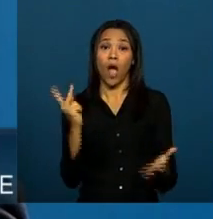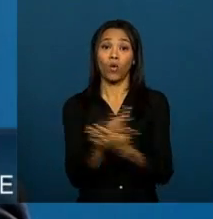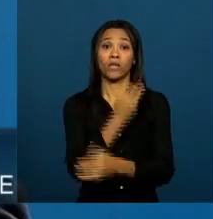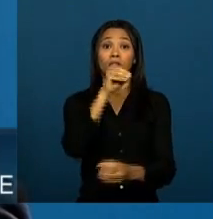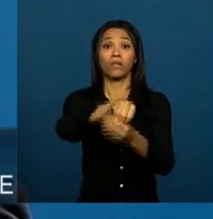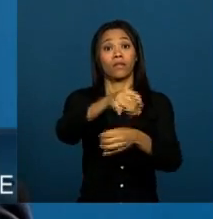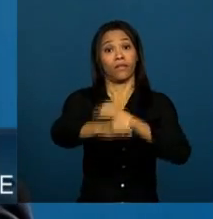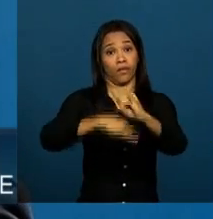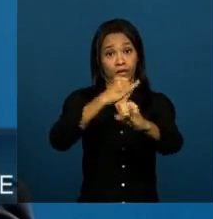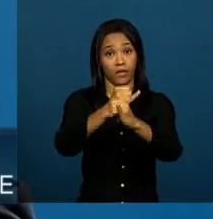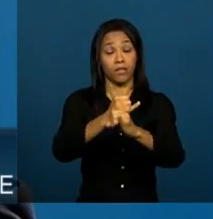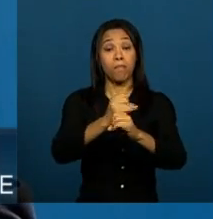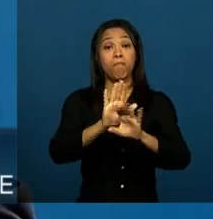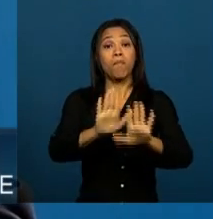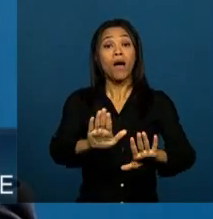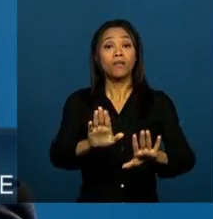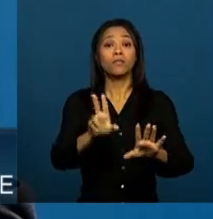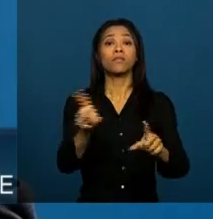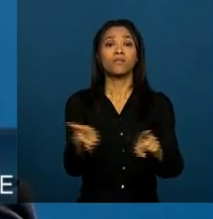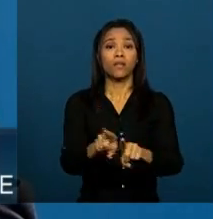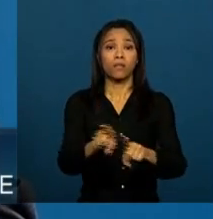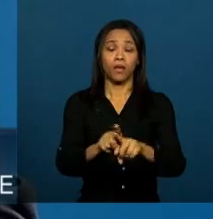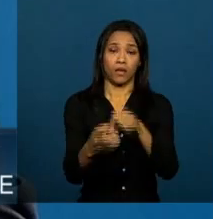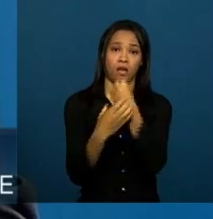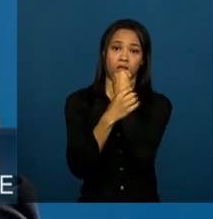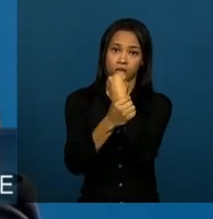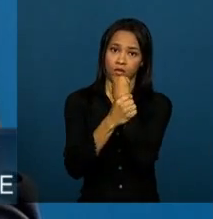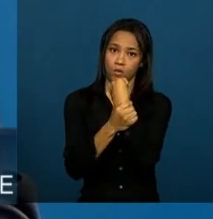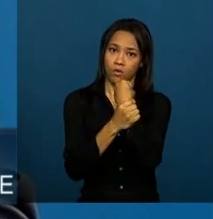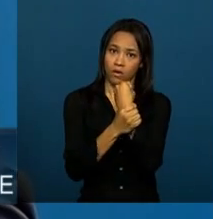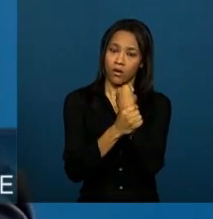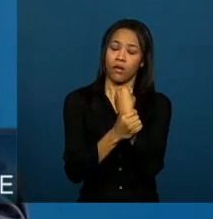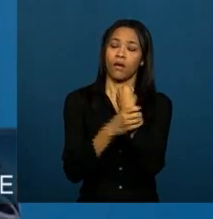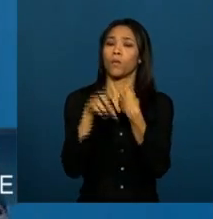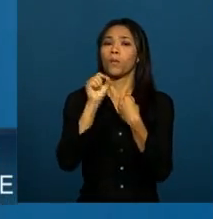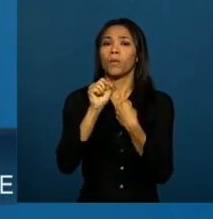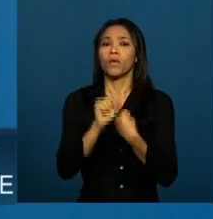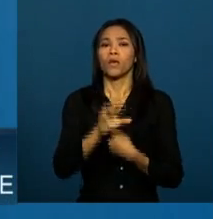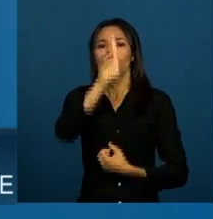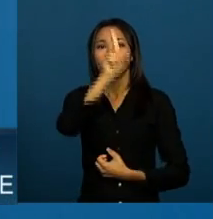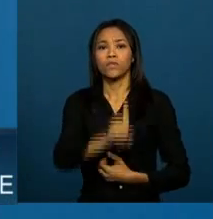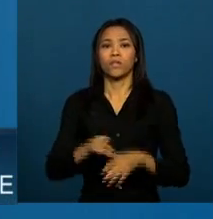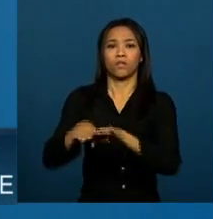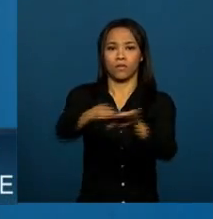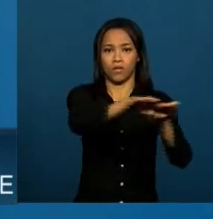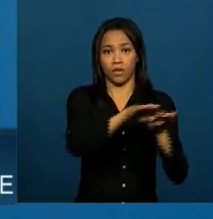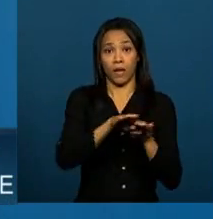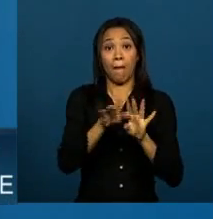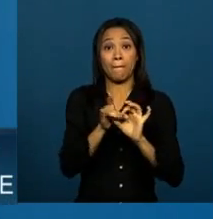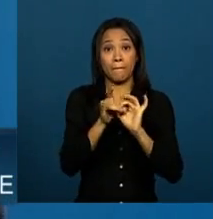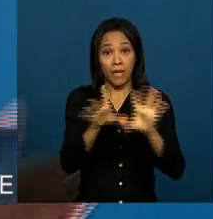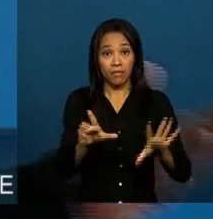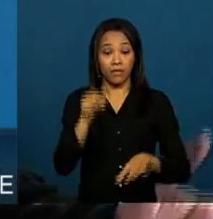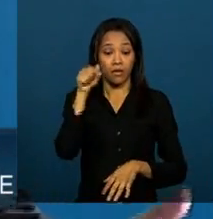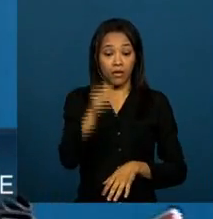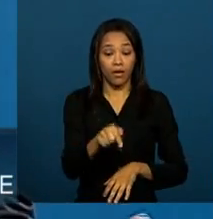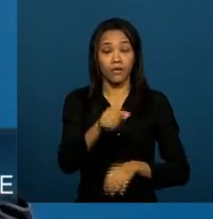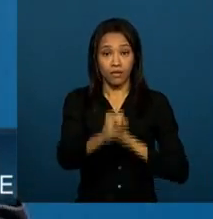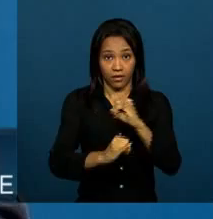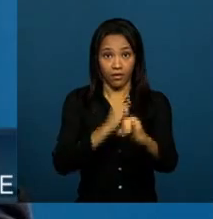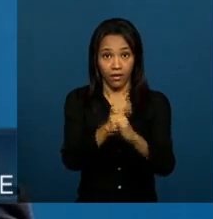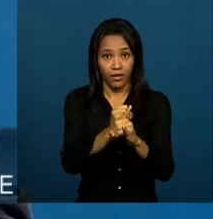assegurar o fortalecimento da democracia, permitir que esse instrumento tecnológico tão fundamental hoje para as nossas